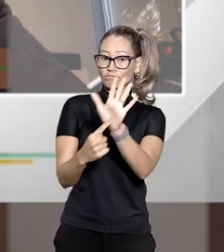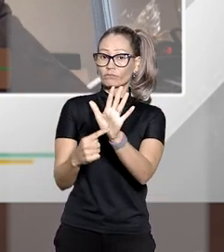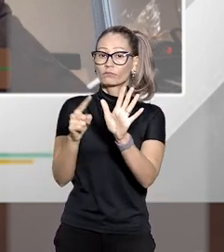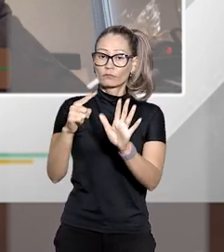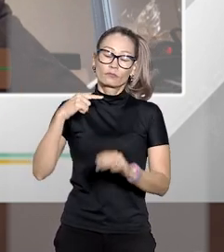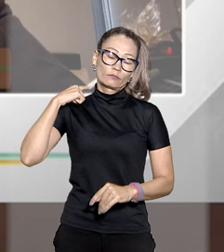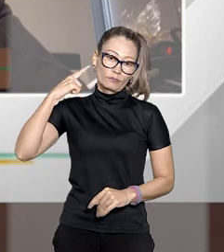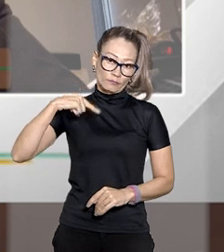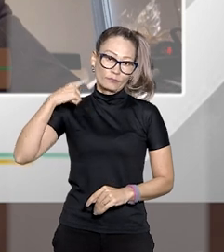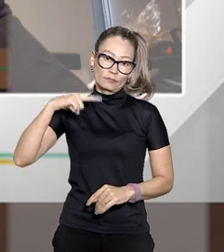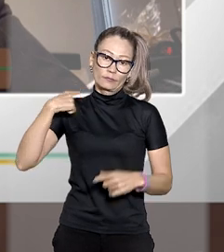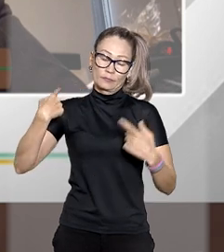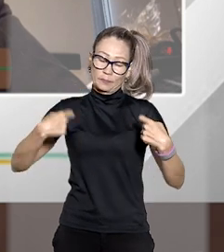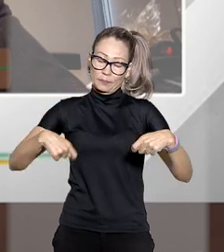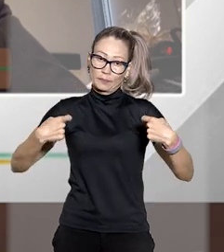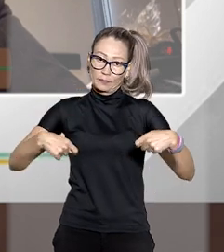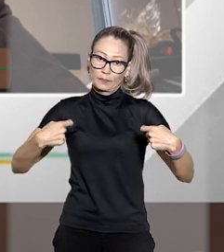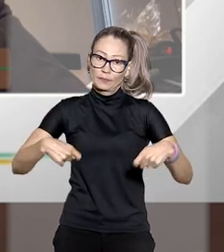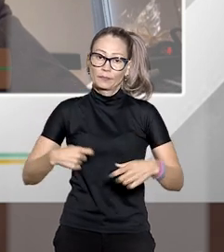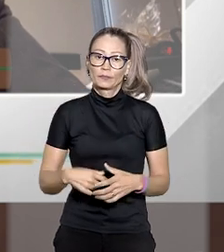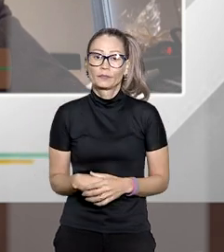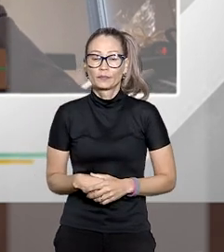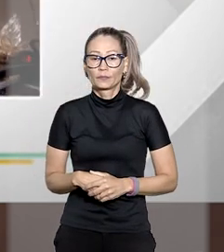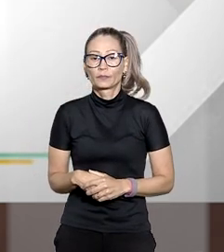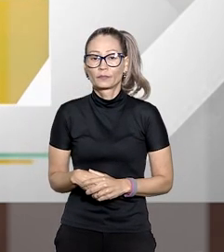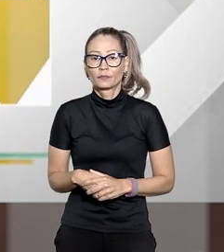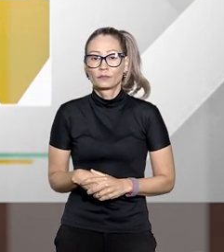representação de advogados para essas causas